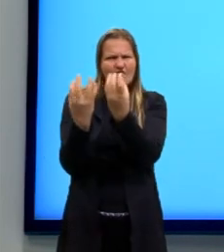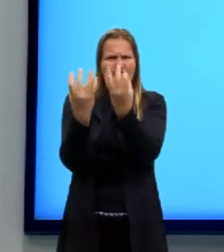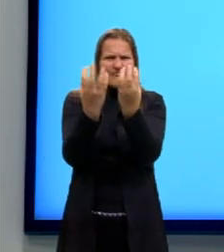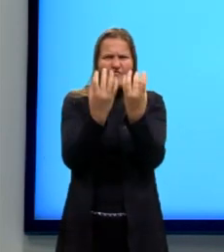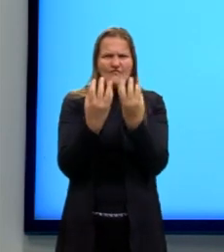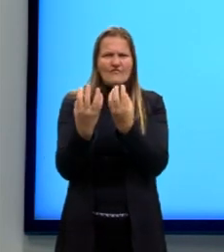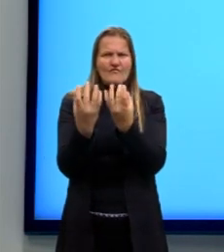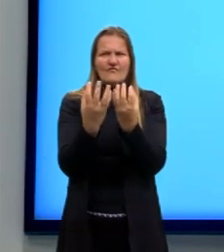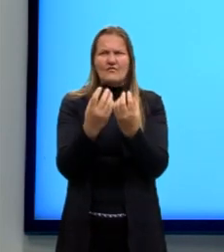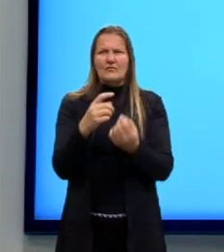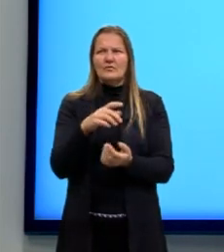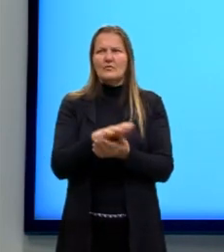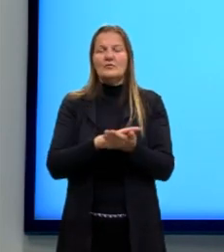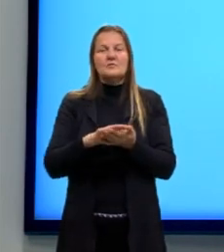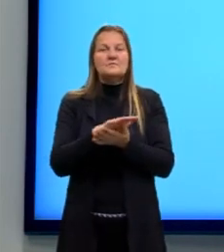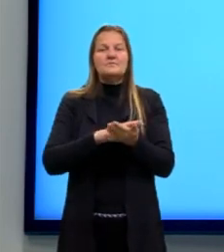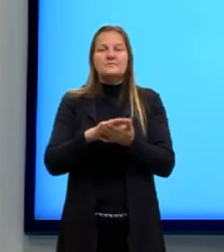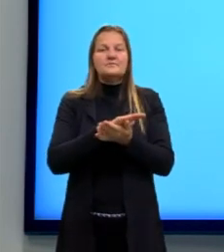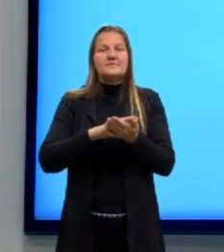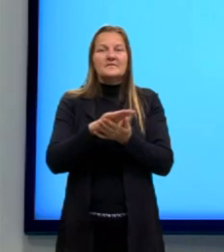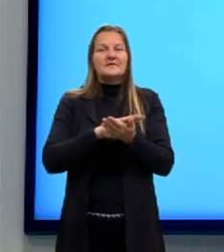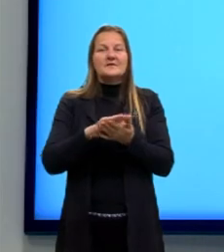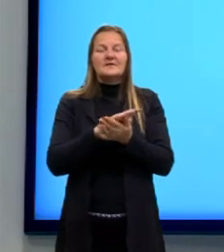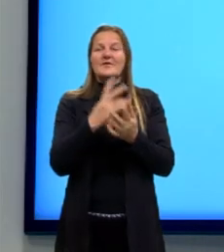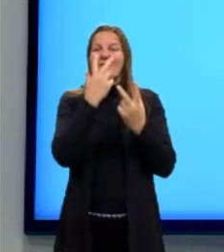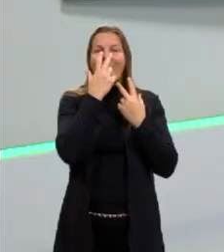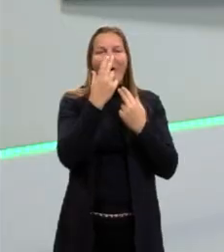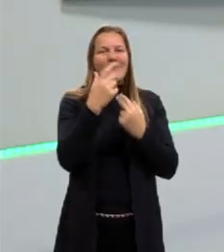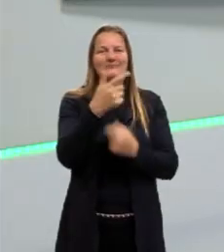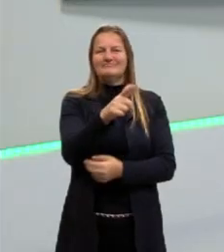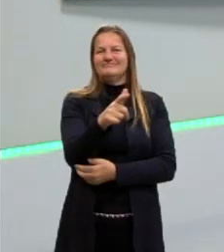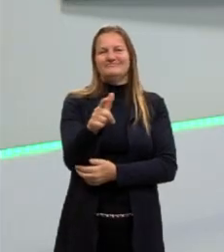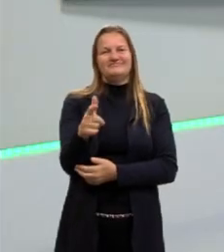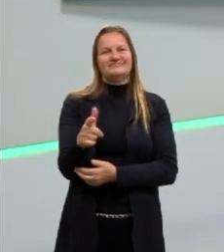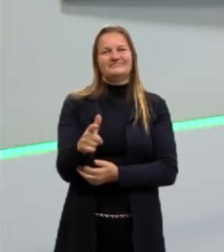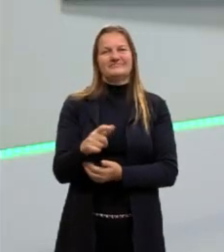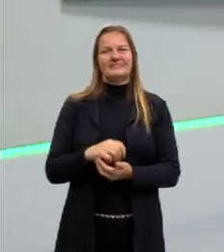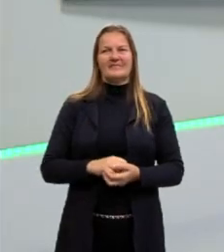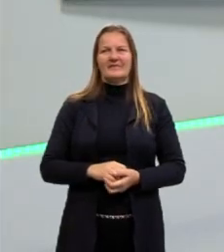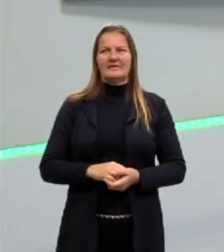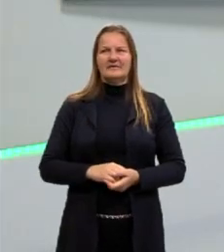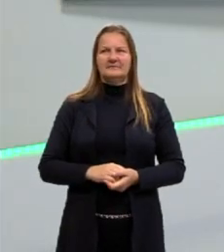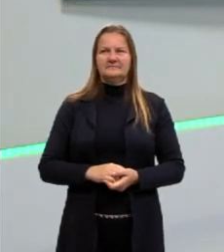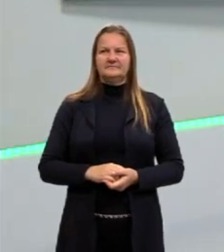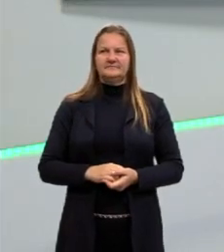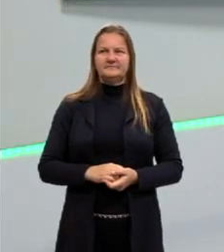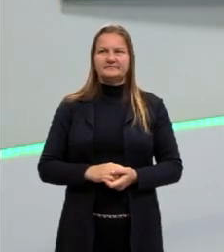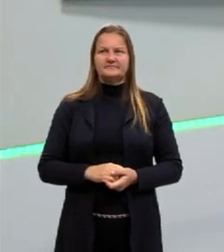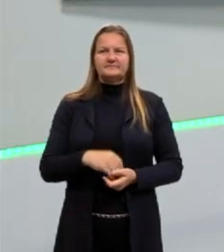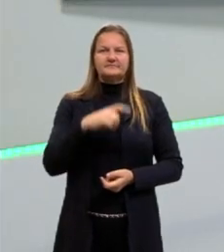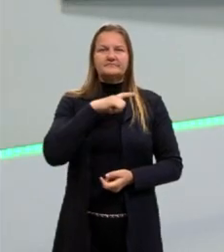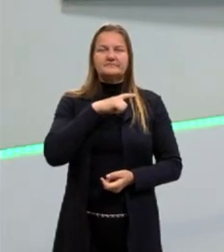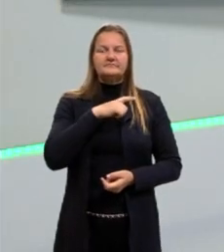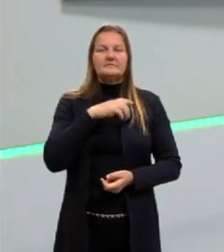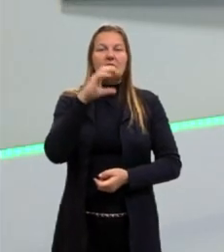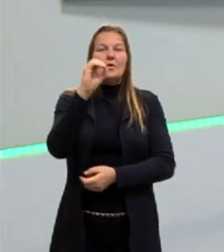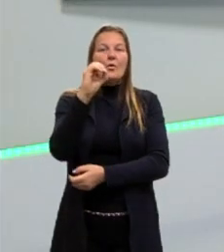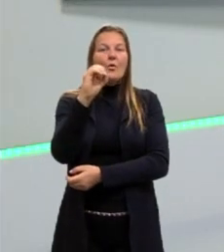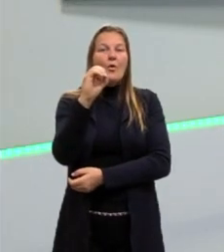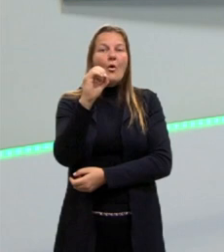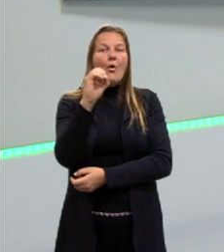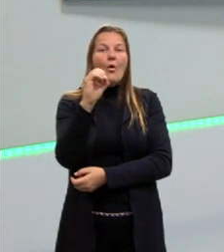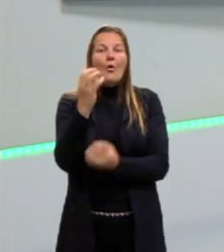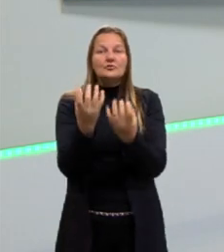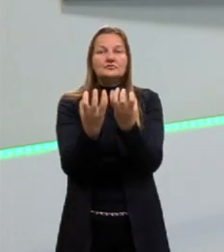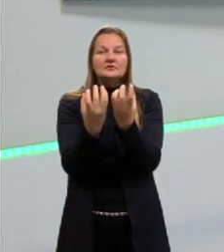enfim, não seria dessa mesma forma, né? Porque a gente não tem, por exemplo, uma quantidade de oxigênio para